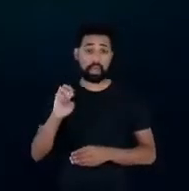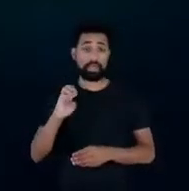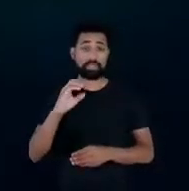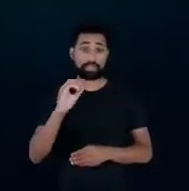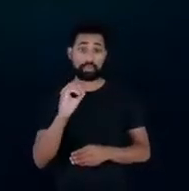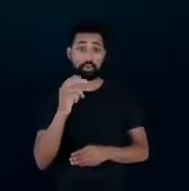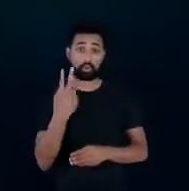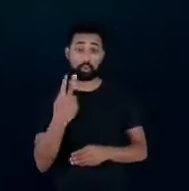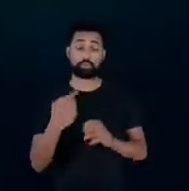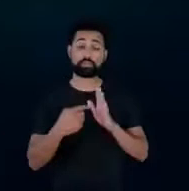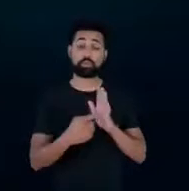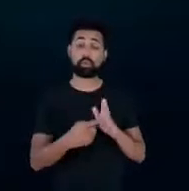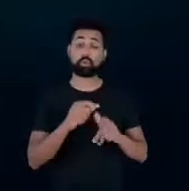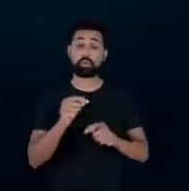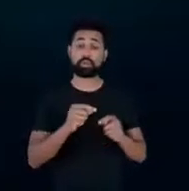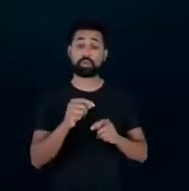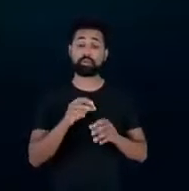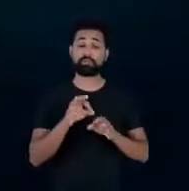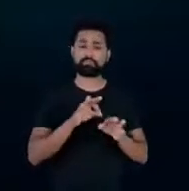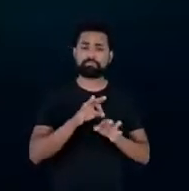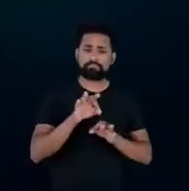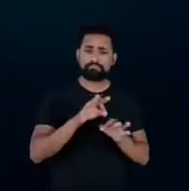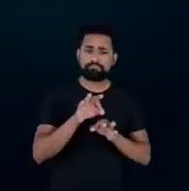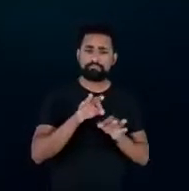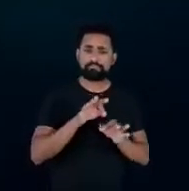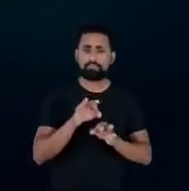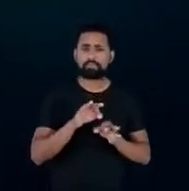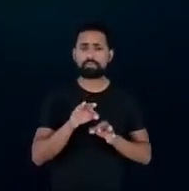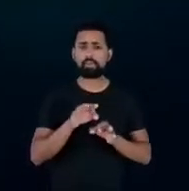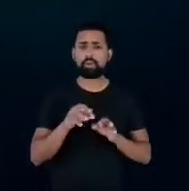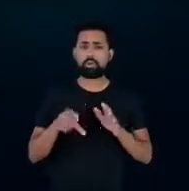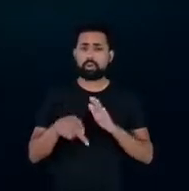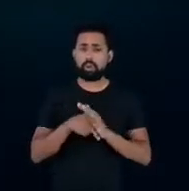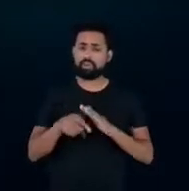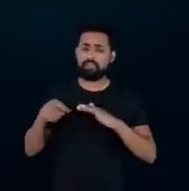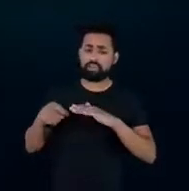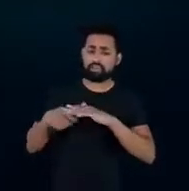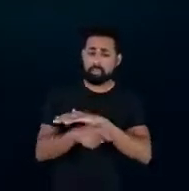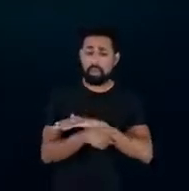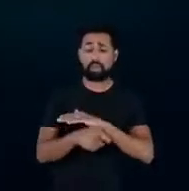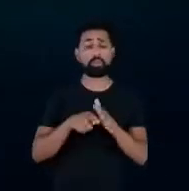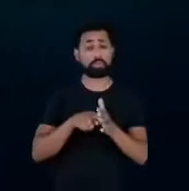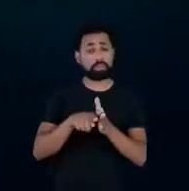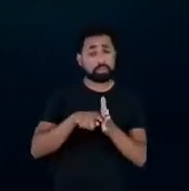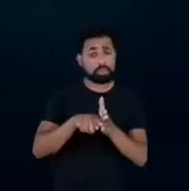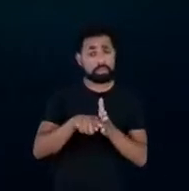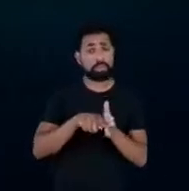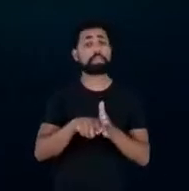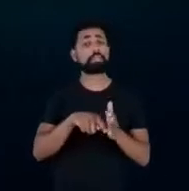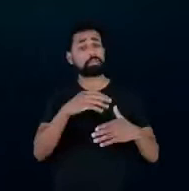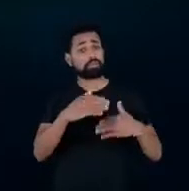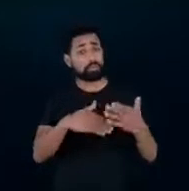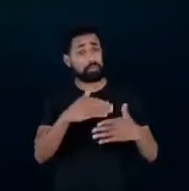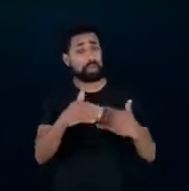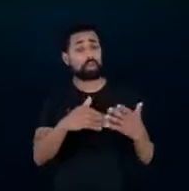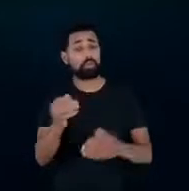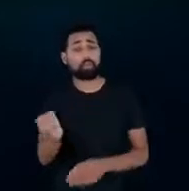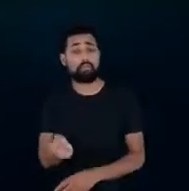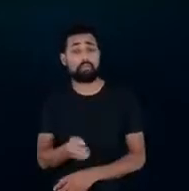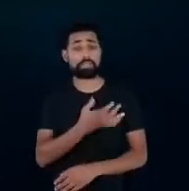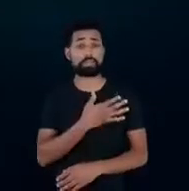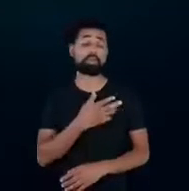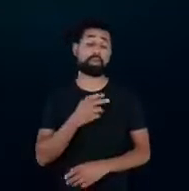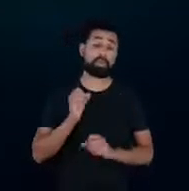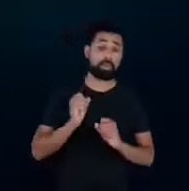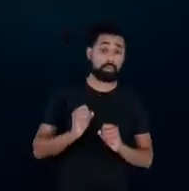justamente alinhar esses investimentos em pesquisa e desenvolvimento e inovação que de alguma forma podem